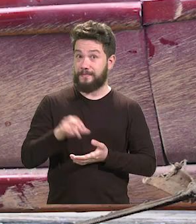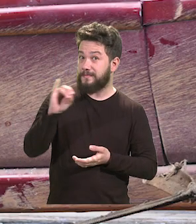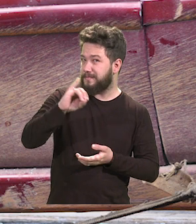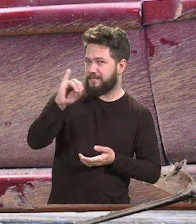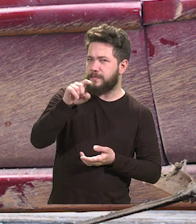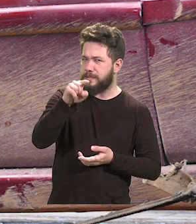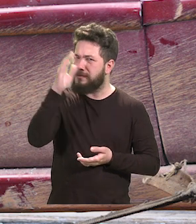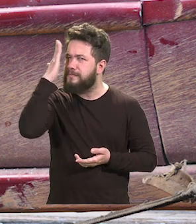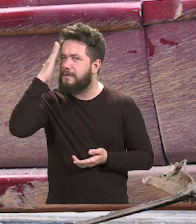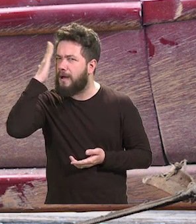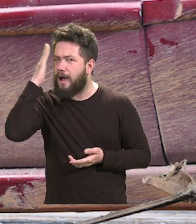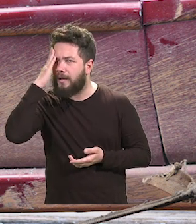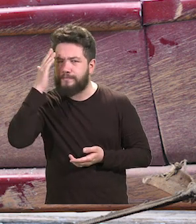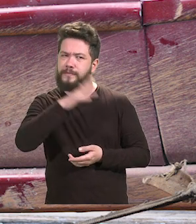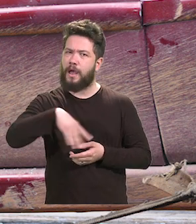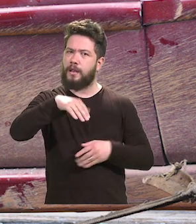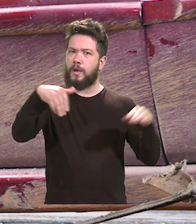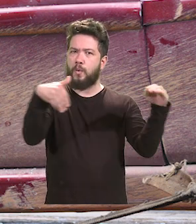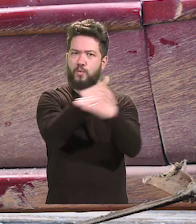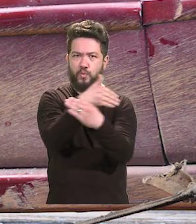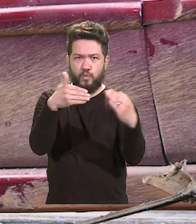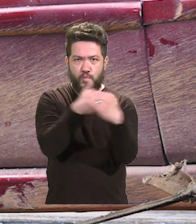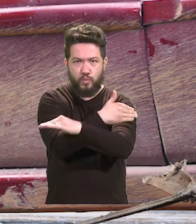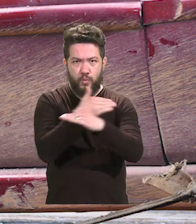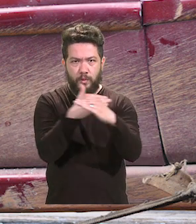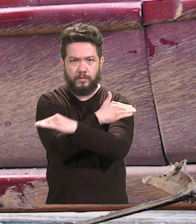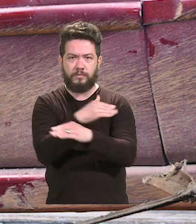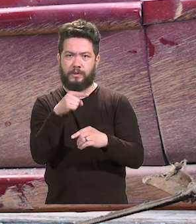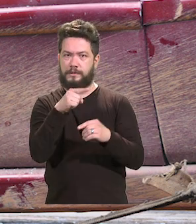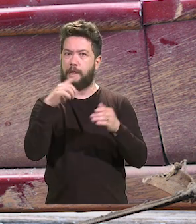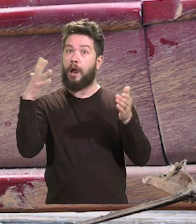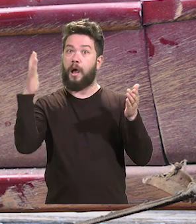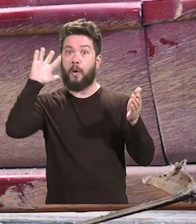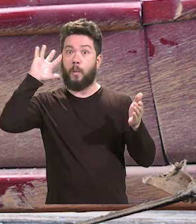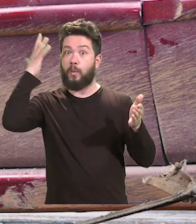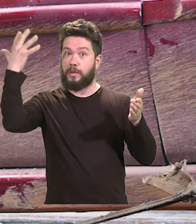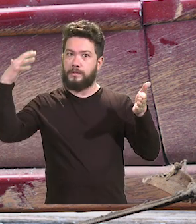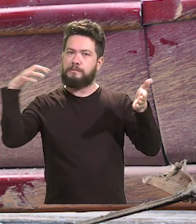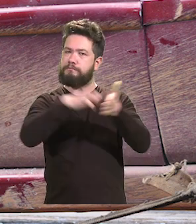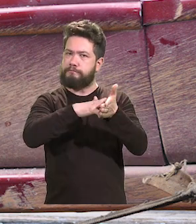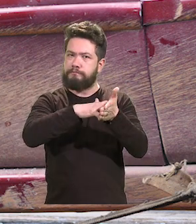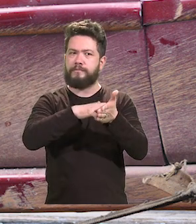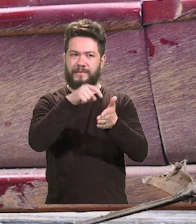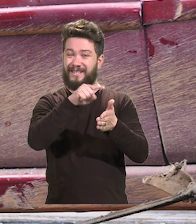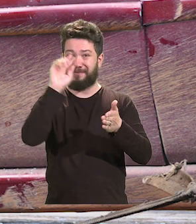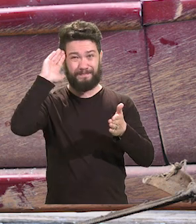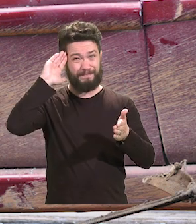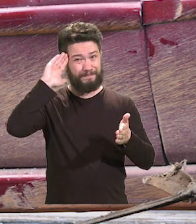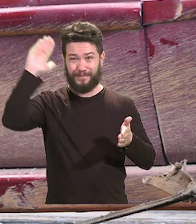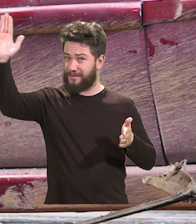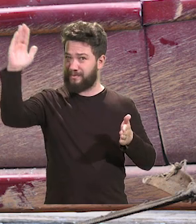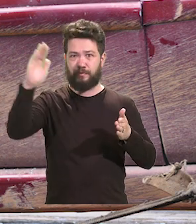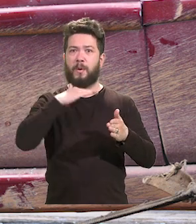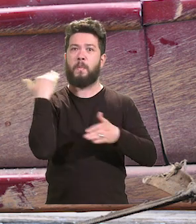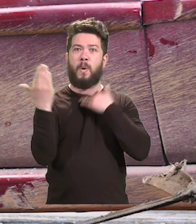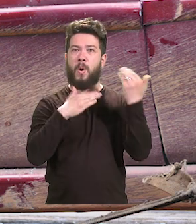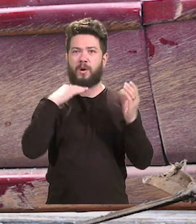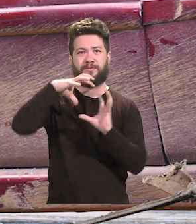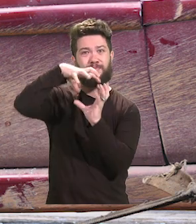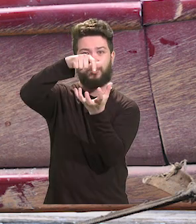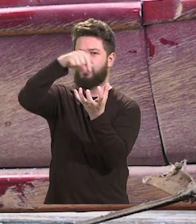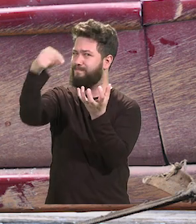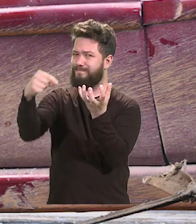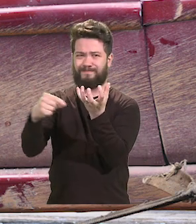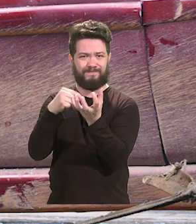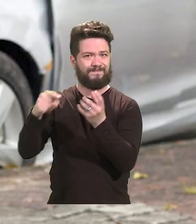Oi, vocês sabem que os eventos de trânsito, mais comumente chamados de acidentes, são uma das principais causas